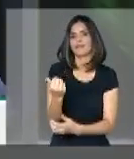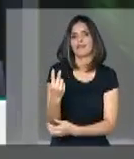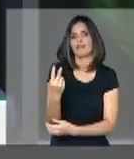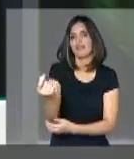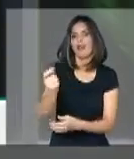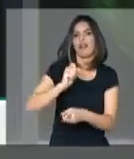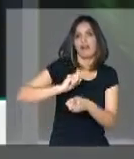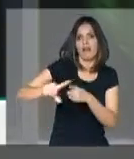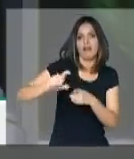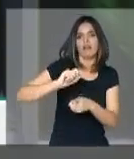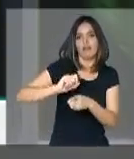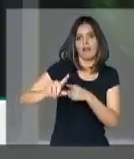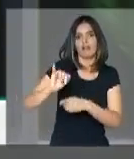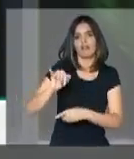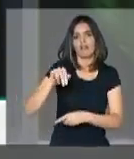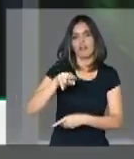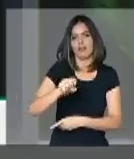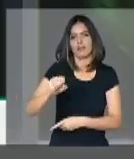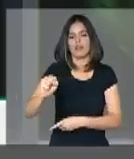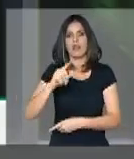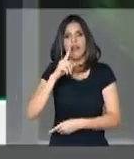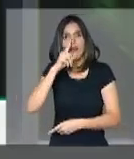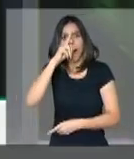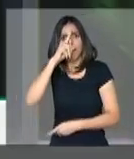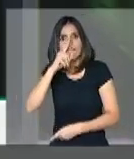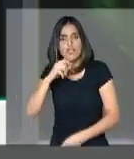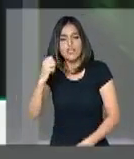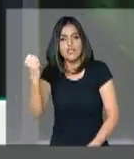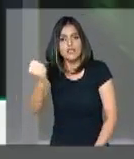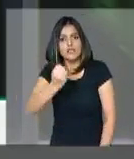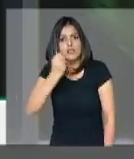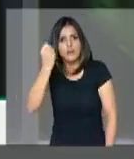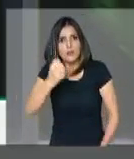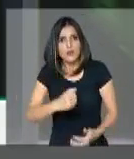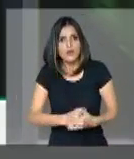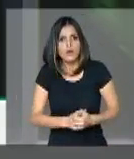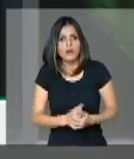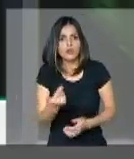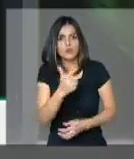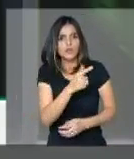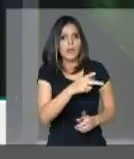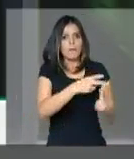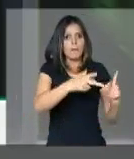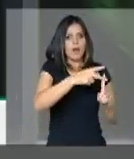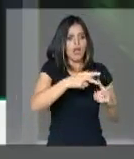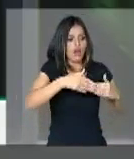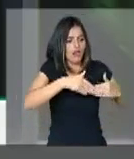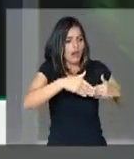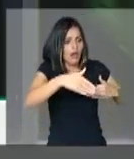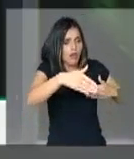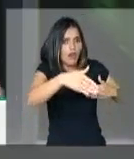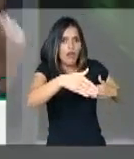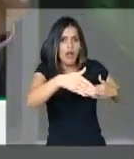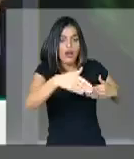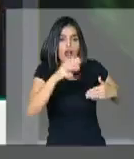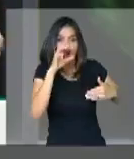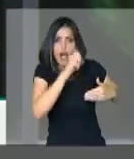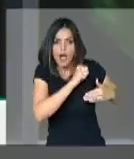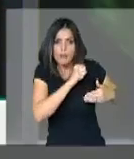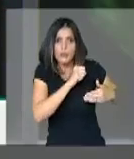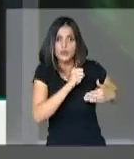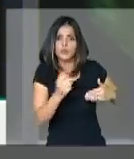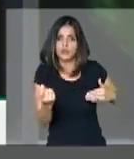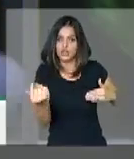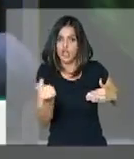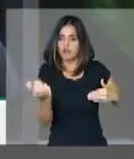contribuições previdenciárias, o que é gravíssimo. Não teremos Previdência a curto prazo, porque não